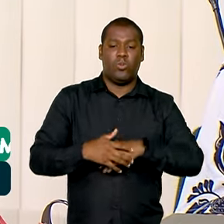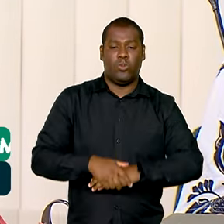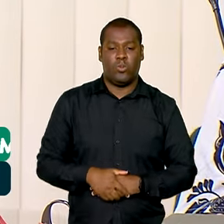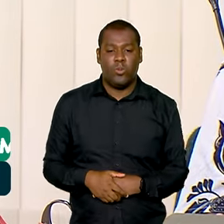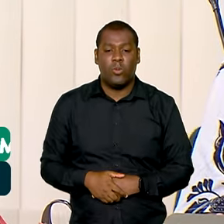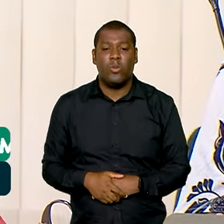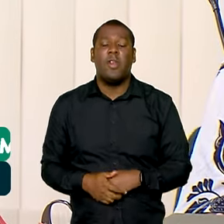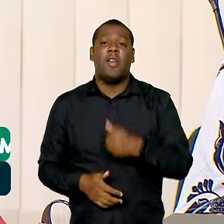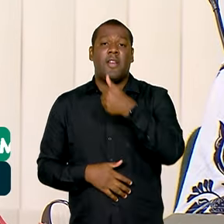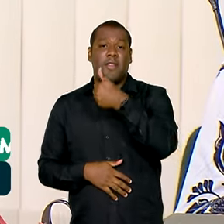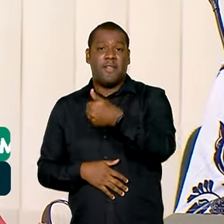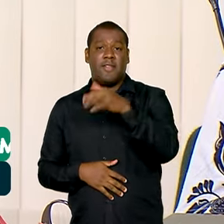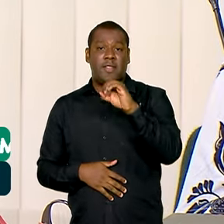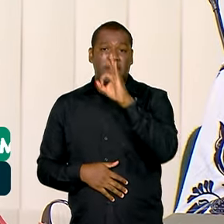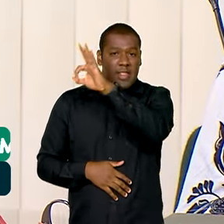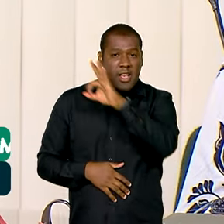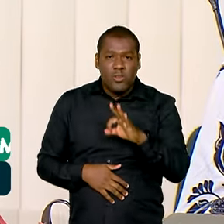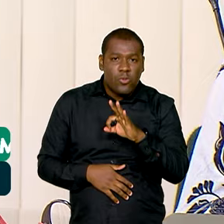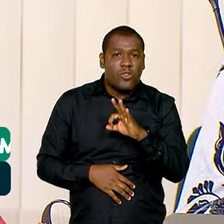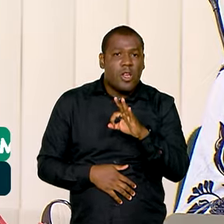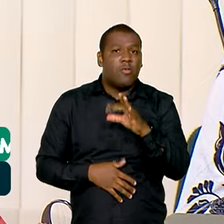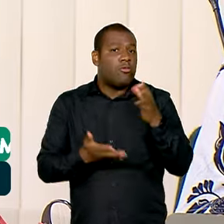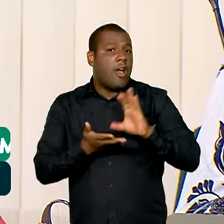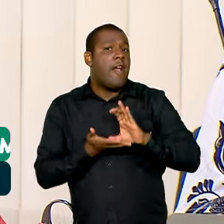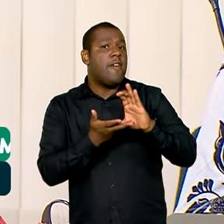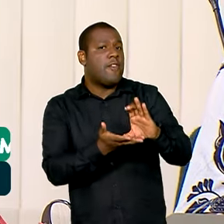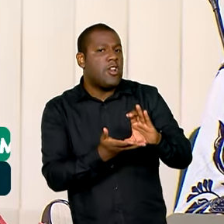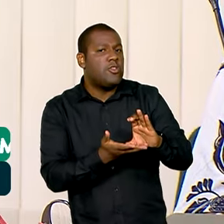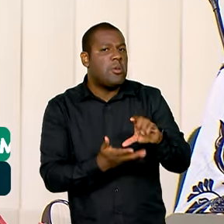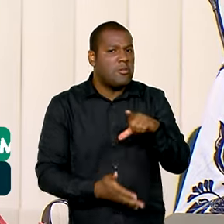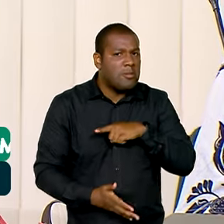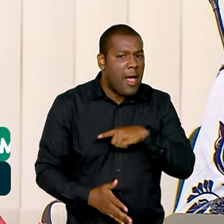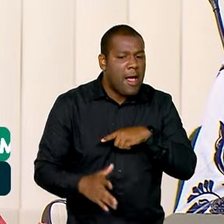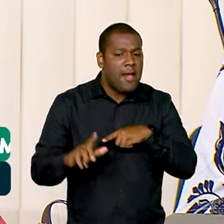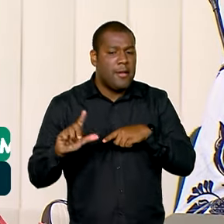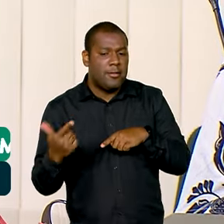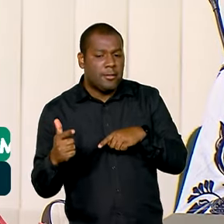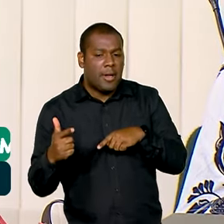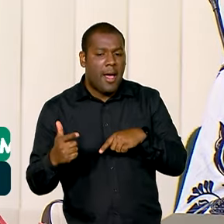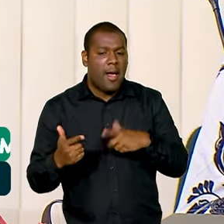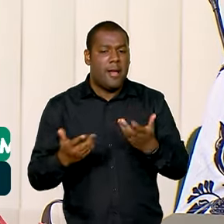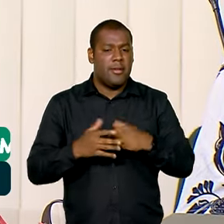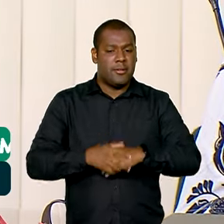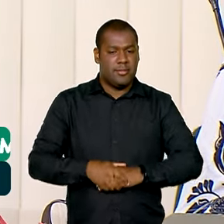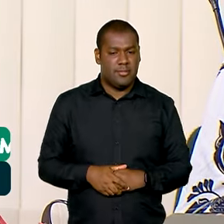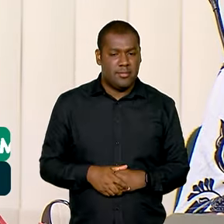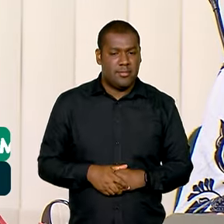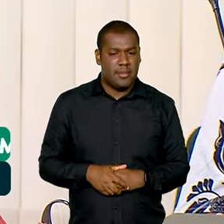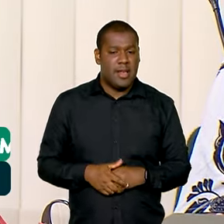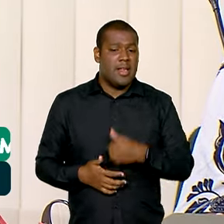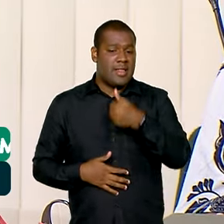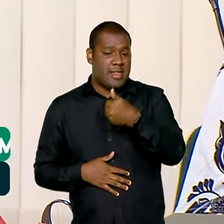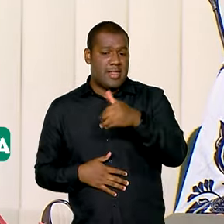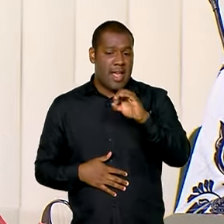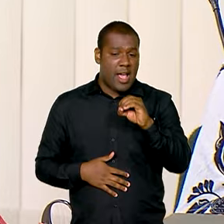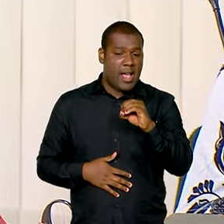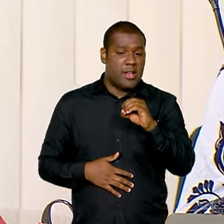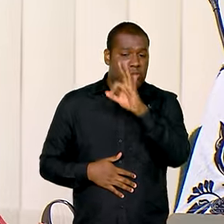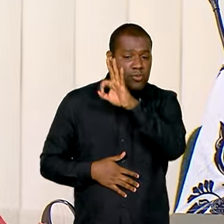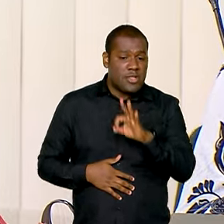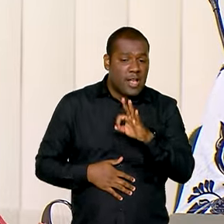% do atual plano foi aplicado, não foi? É preciso aplicar? Não precisa de 10%? É menos? Precisa de mais?